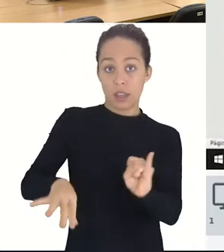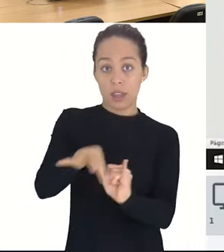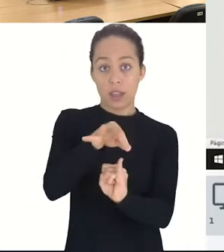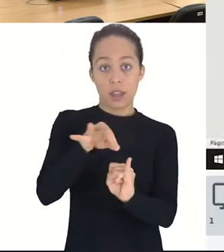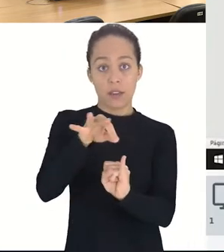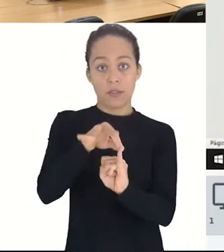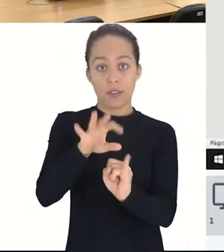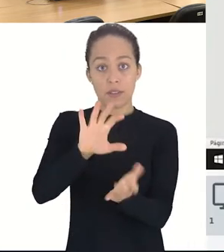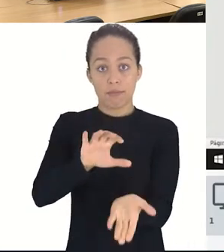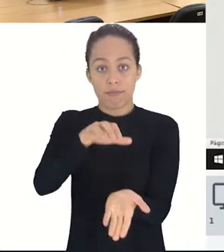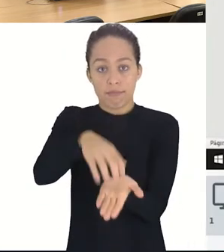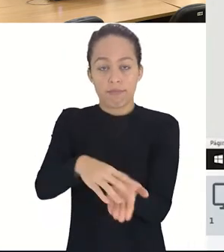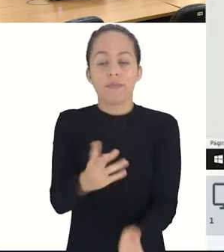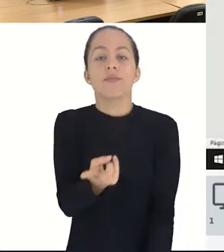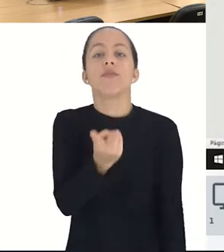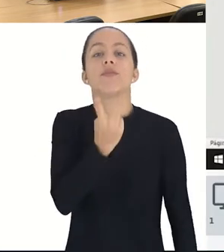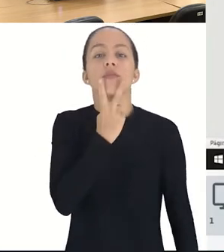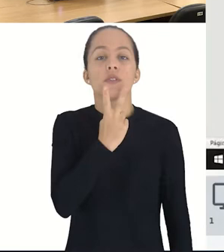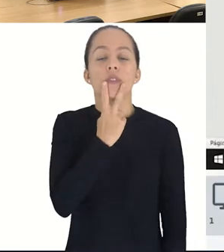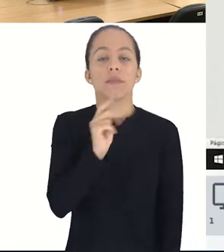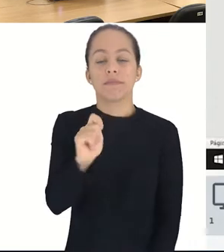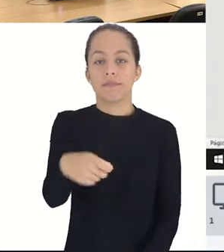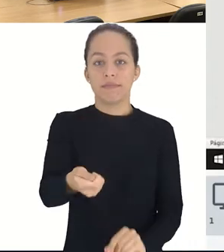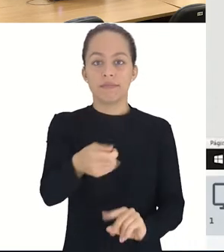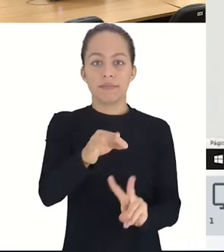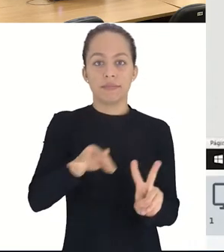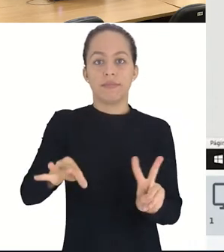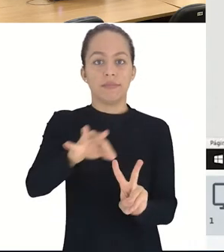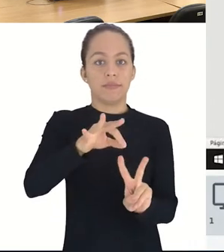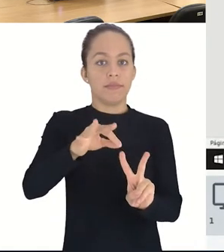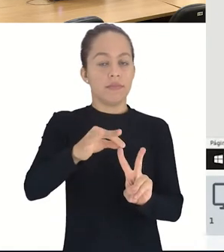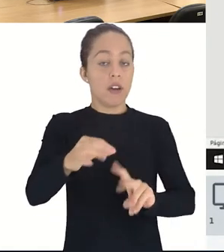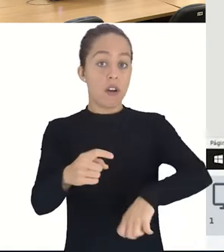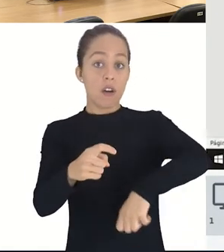metalurgia vespertino do campus Vitória.